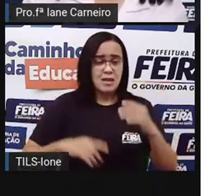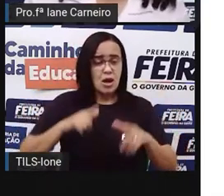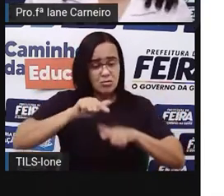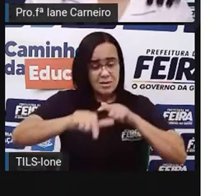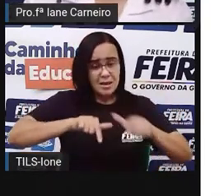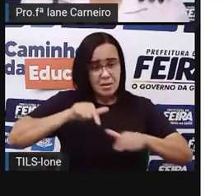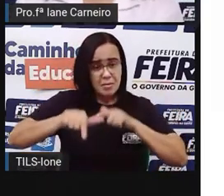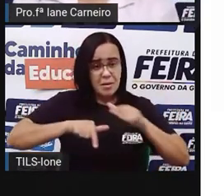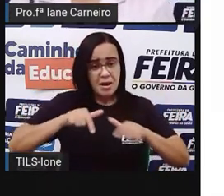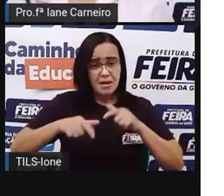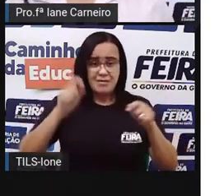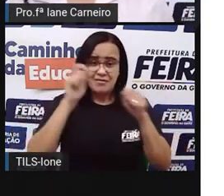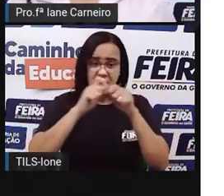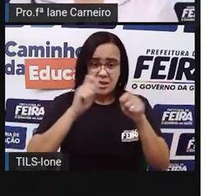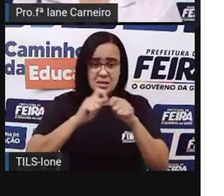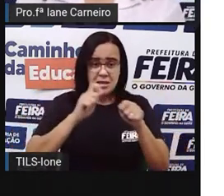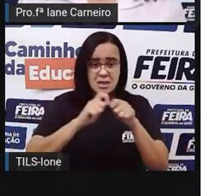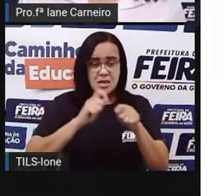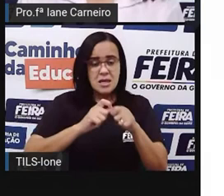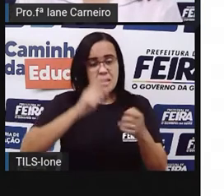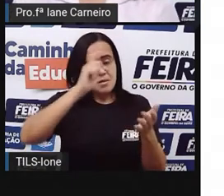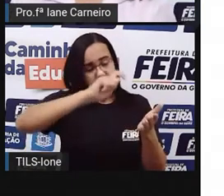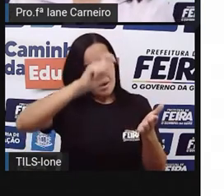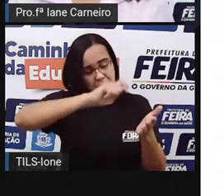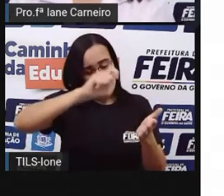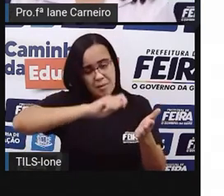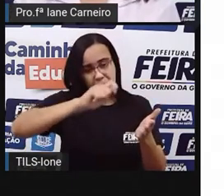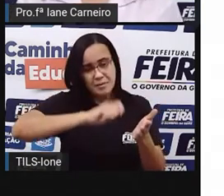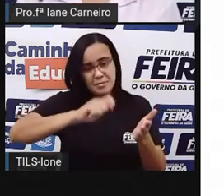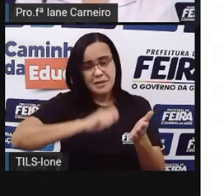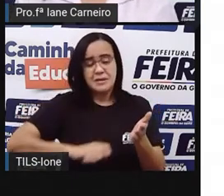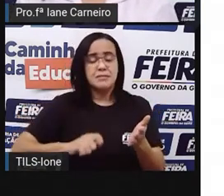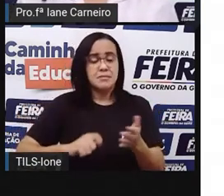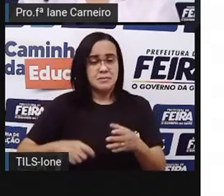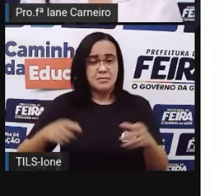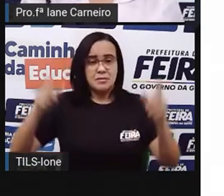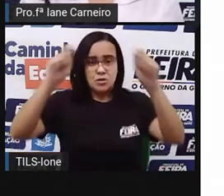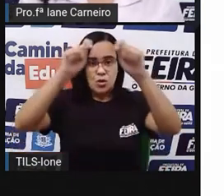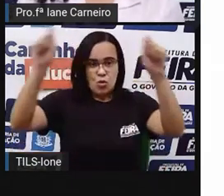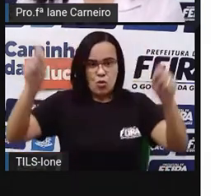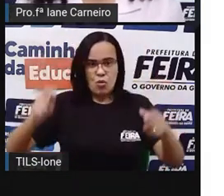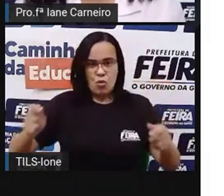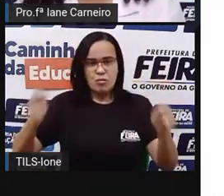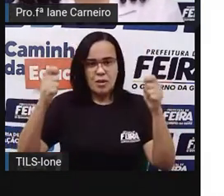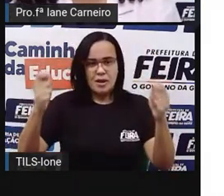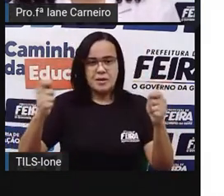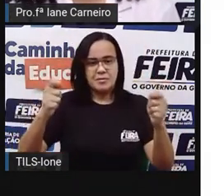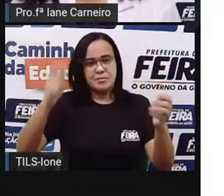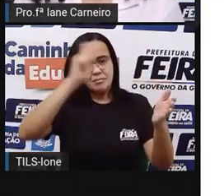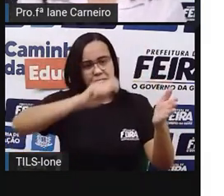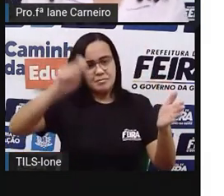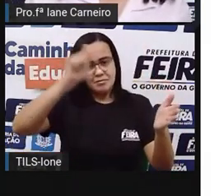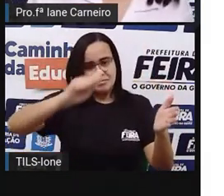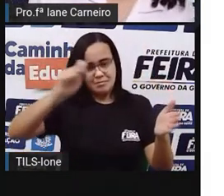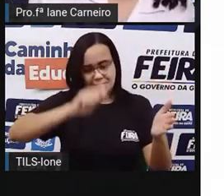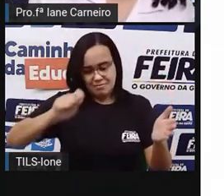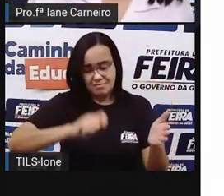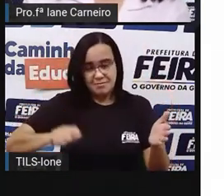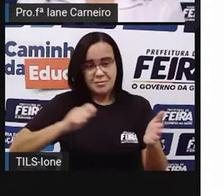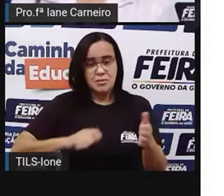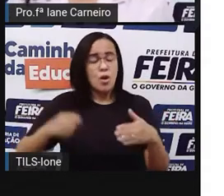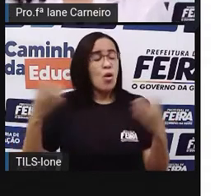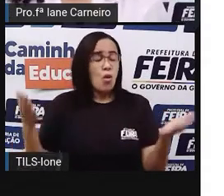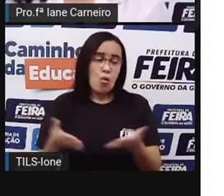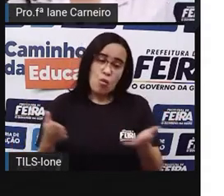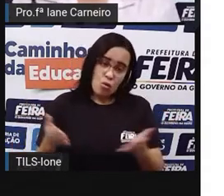está mais difícil a gente encontrar essas pessoas que fazem faixas, Antigamente, a gente encontrava mais. Hoje em dia,